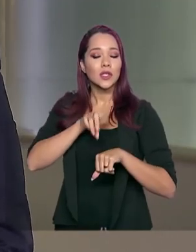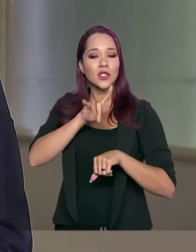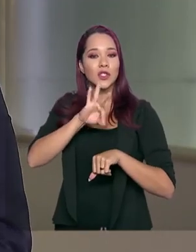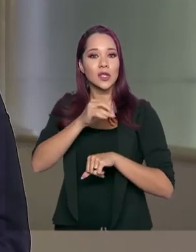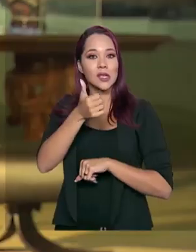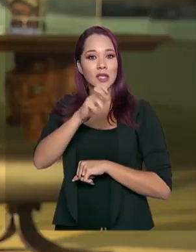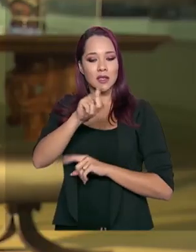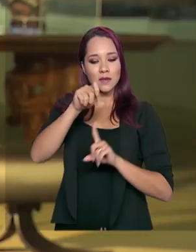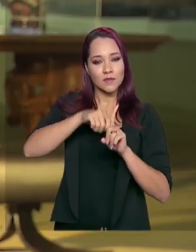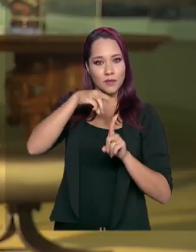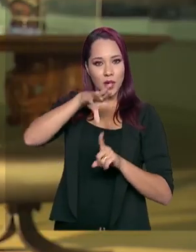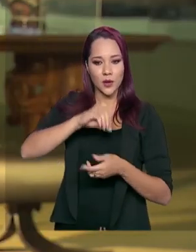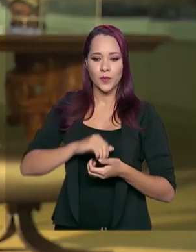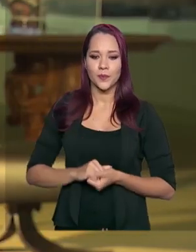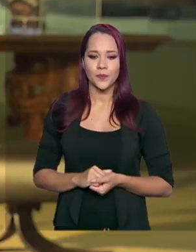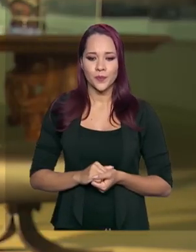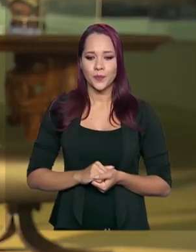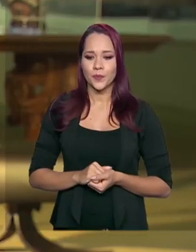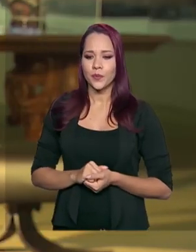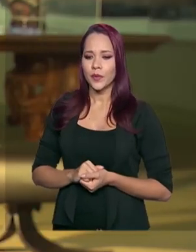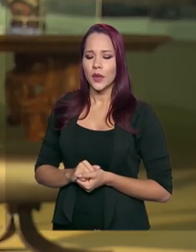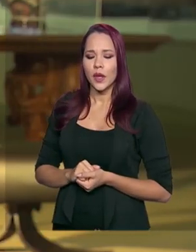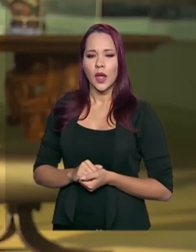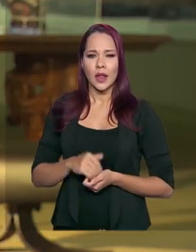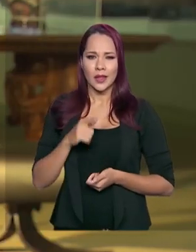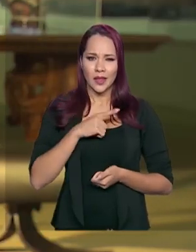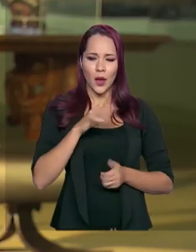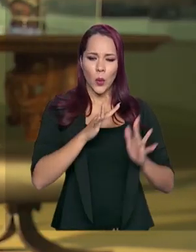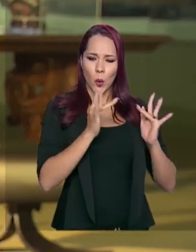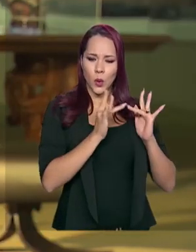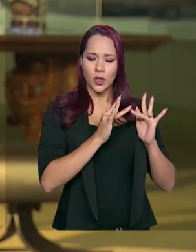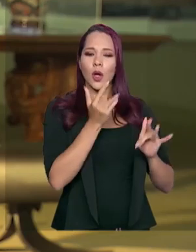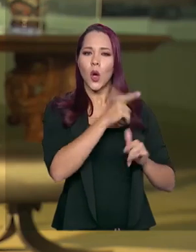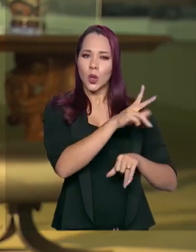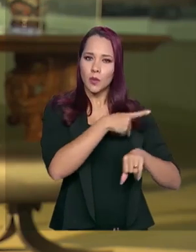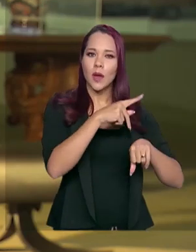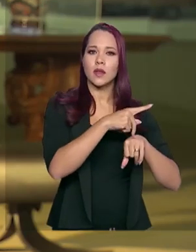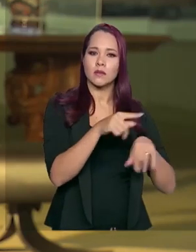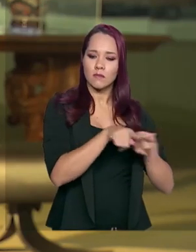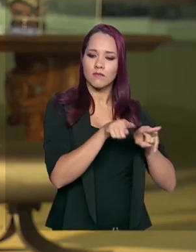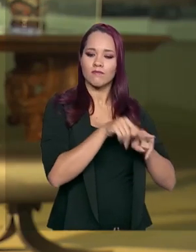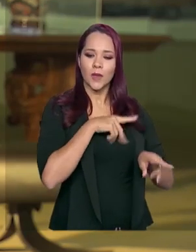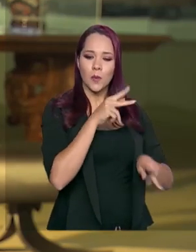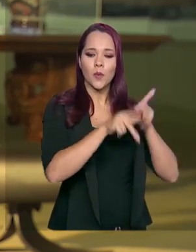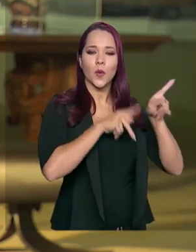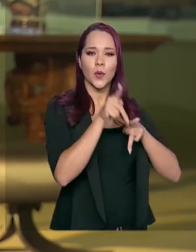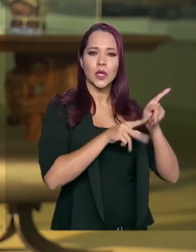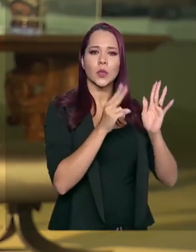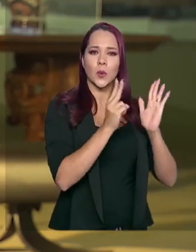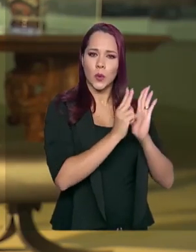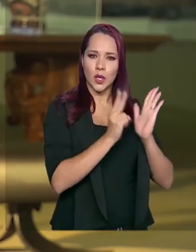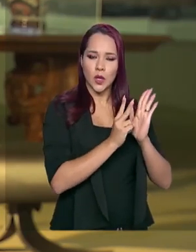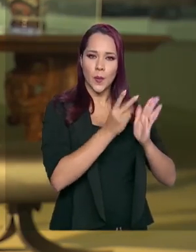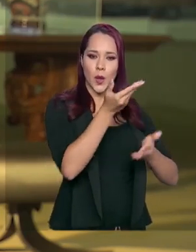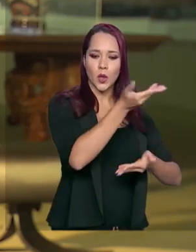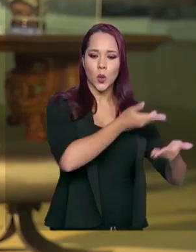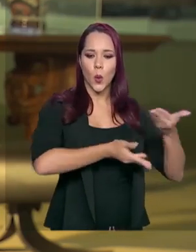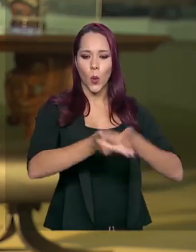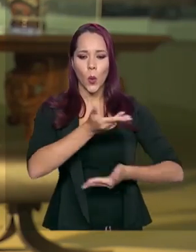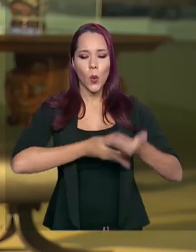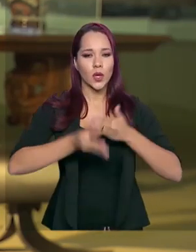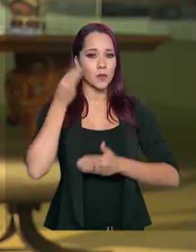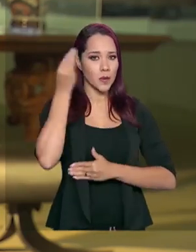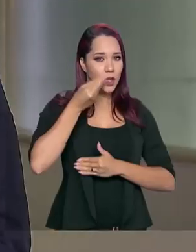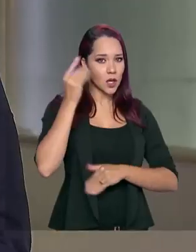15 de maio. Existe algum contato com outros países que também tenham populações indígenas para troca de experiências